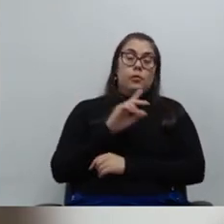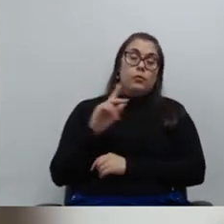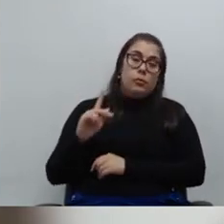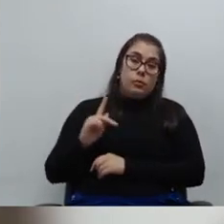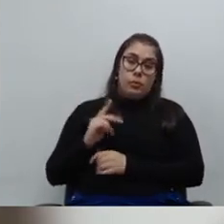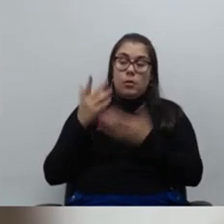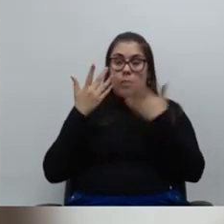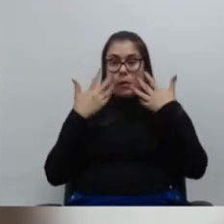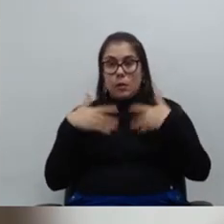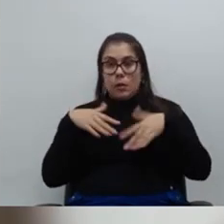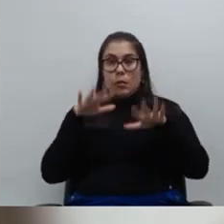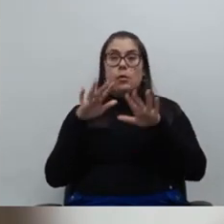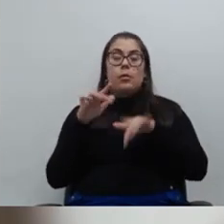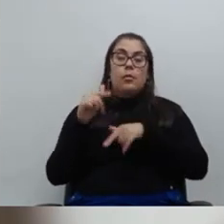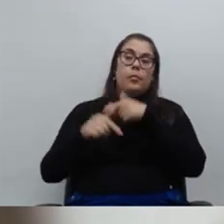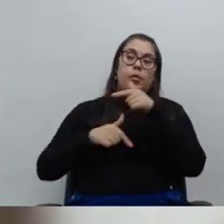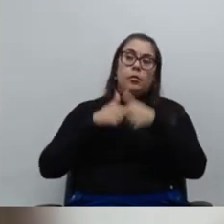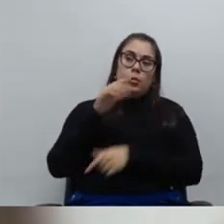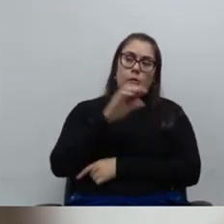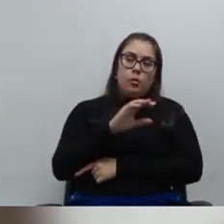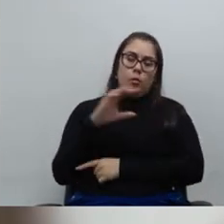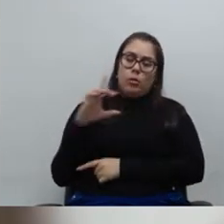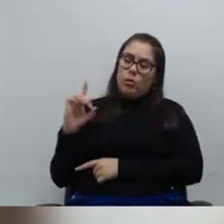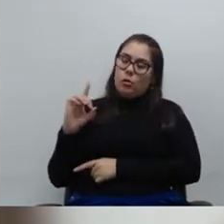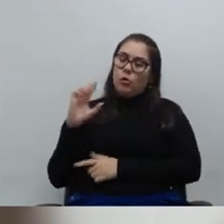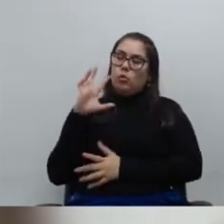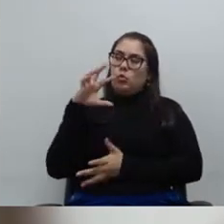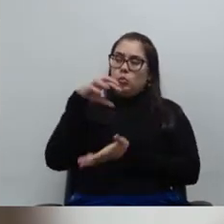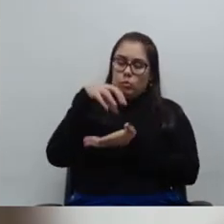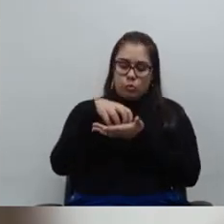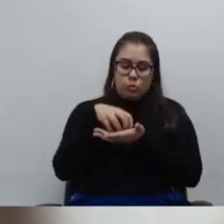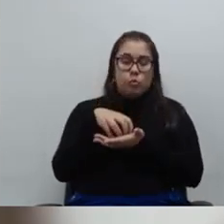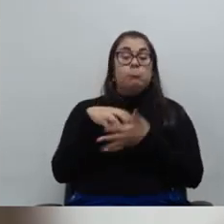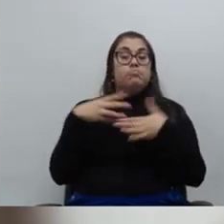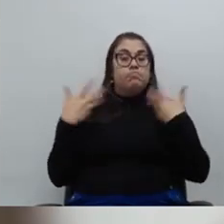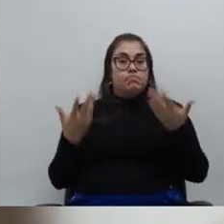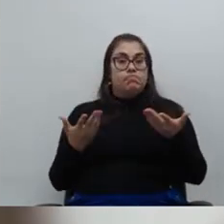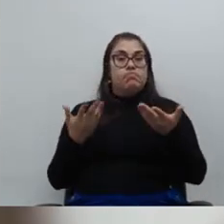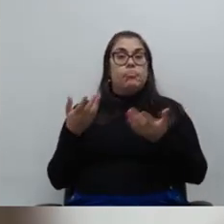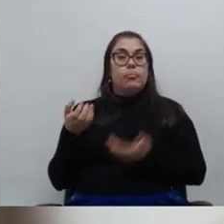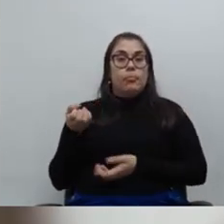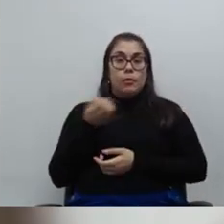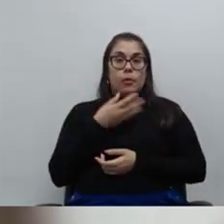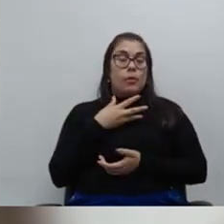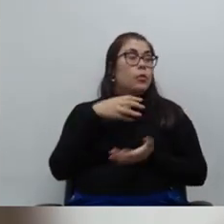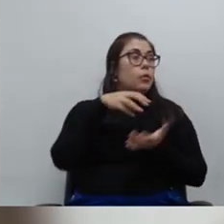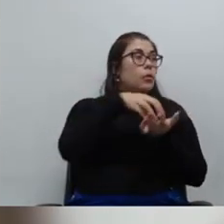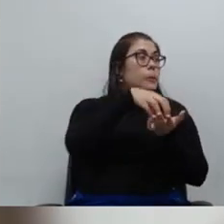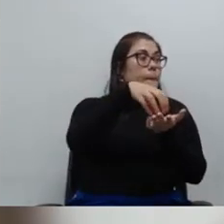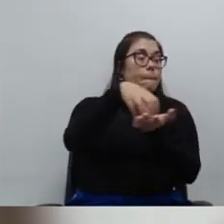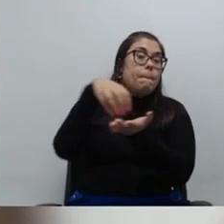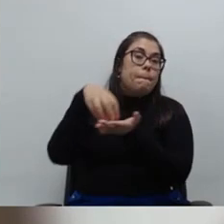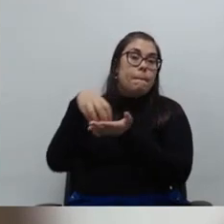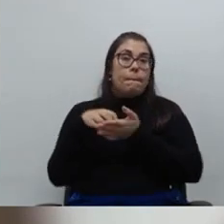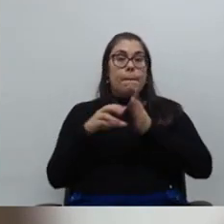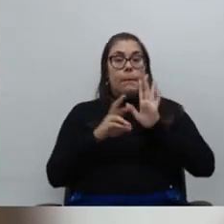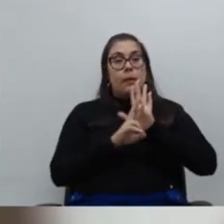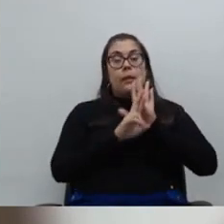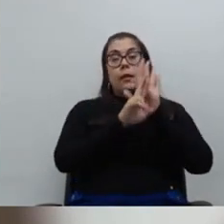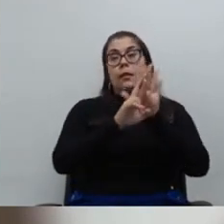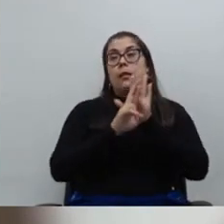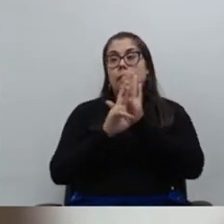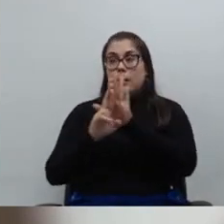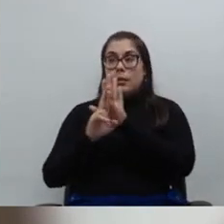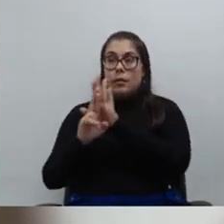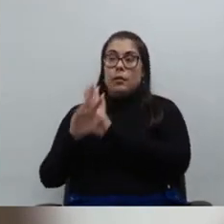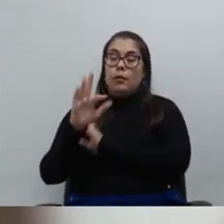mas sim para atividades de coordenação dos núcleos. Com relação às novas unidades, agradeço também às representantes